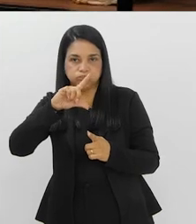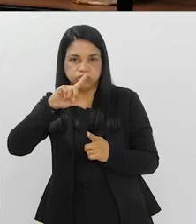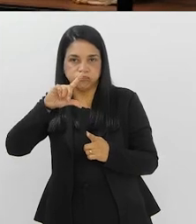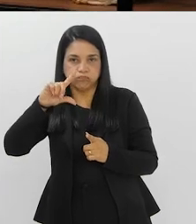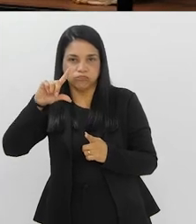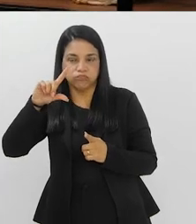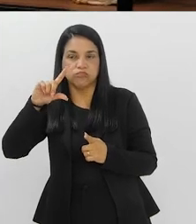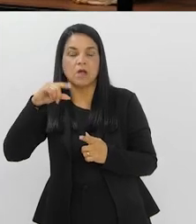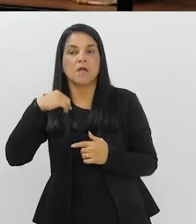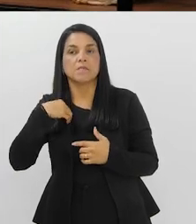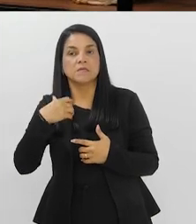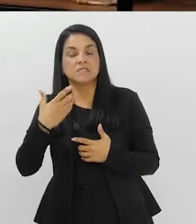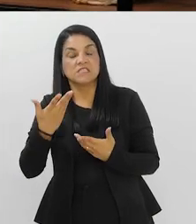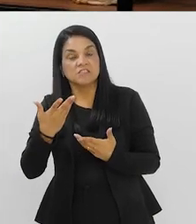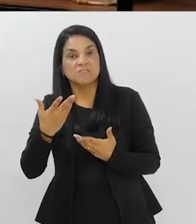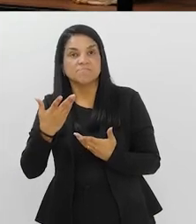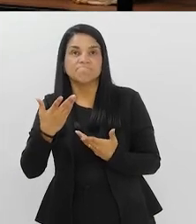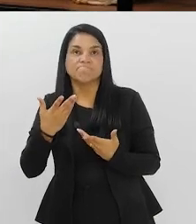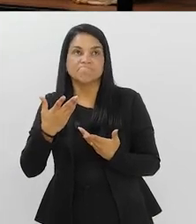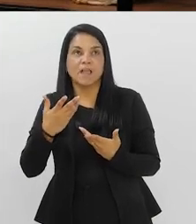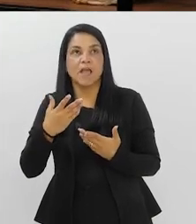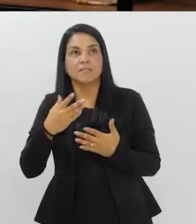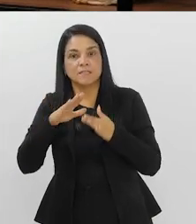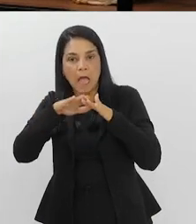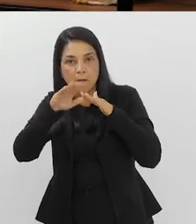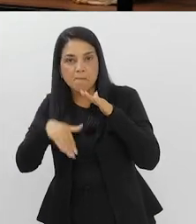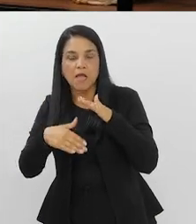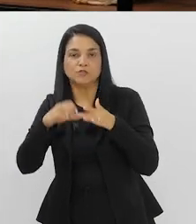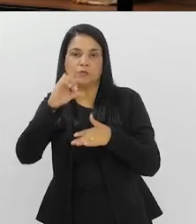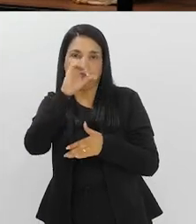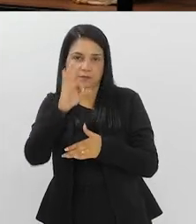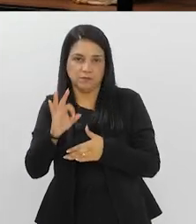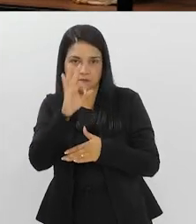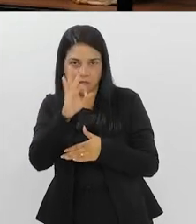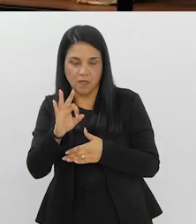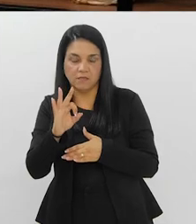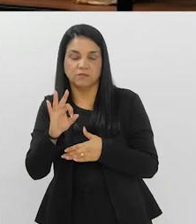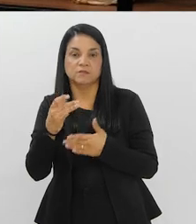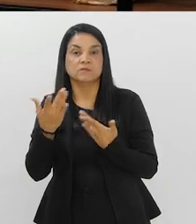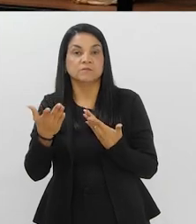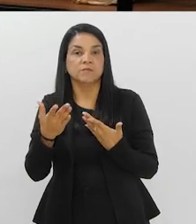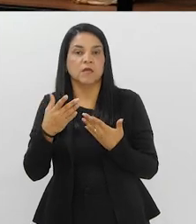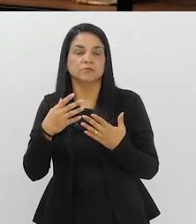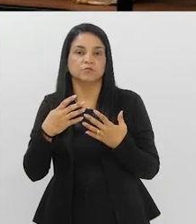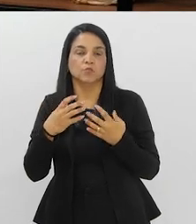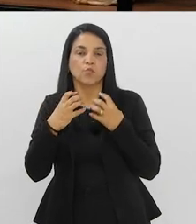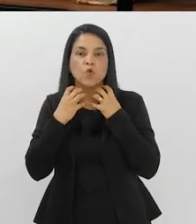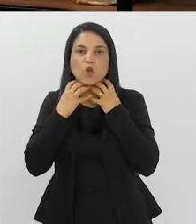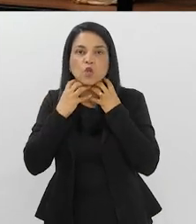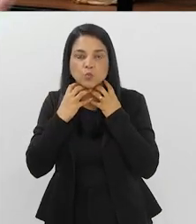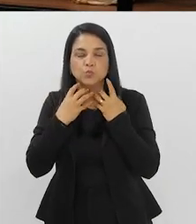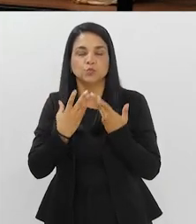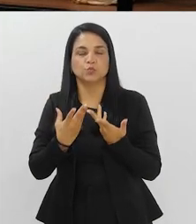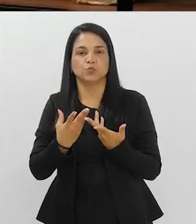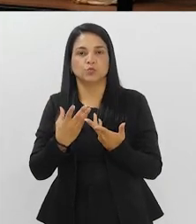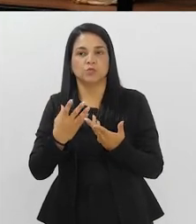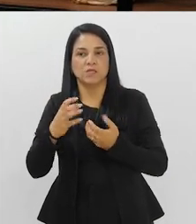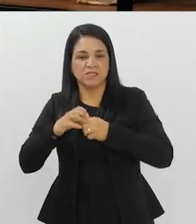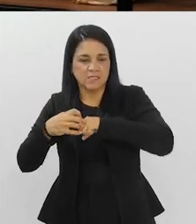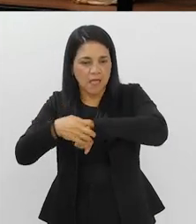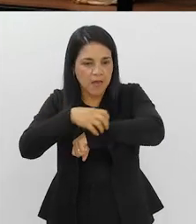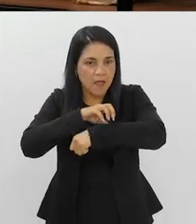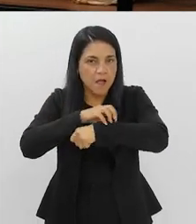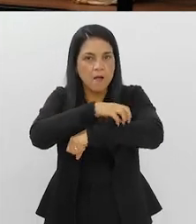ainda está aquém do que a gente gostaria. Não só para a gripe e coqueluche, né? Que é o que mais está sendo